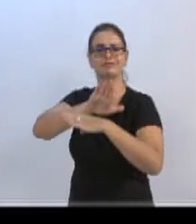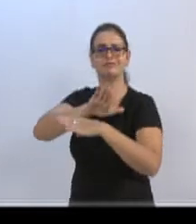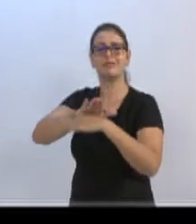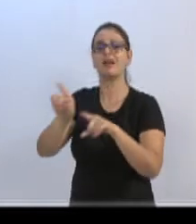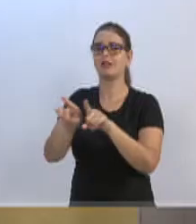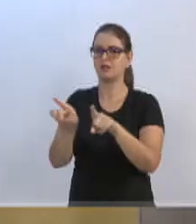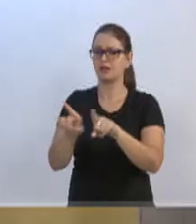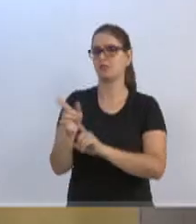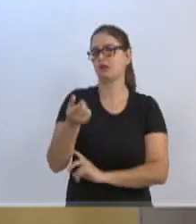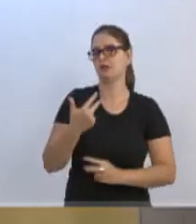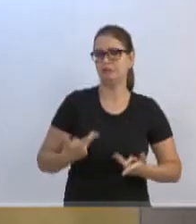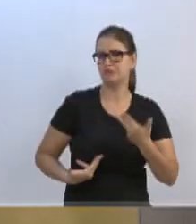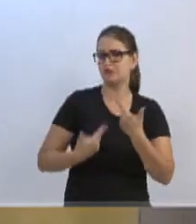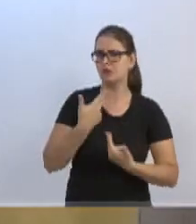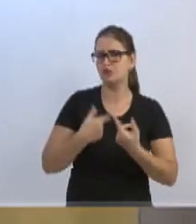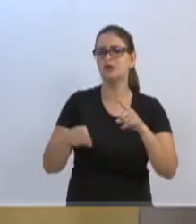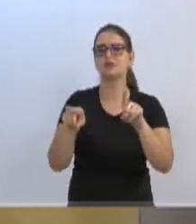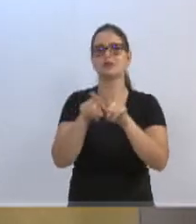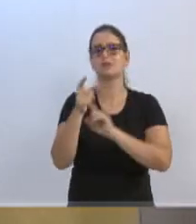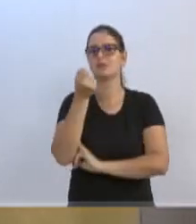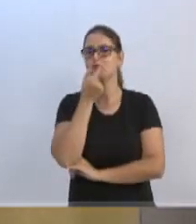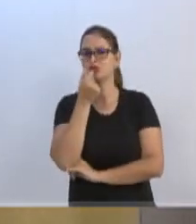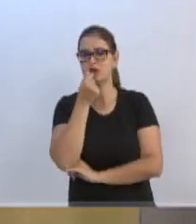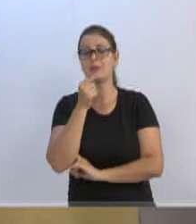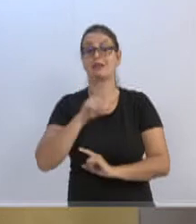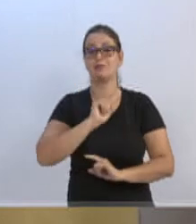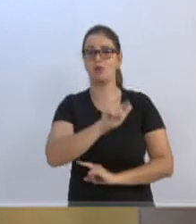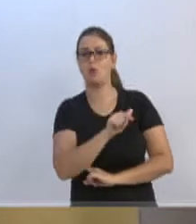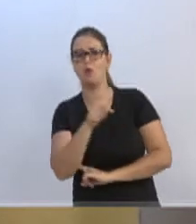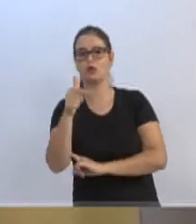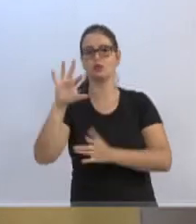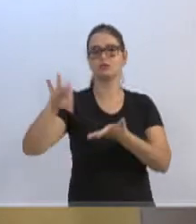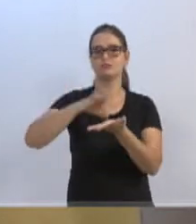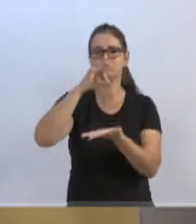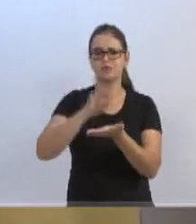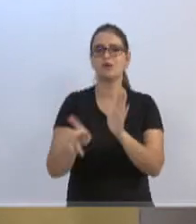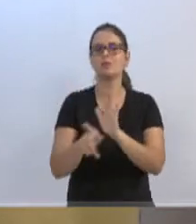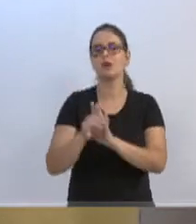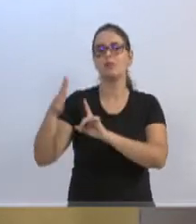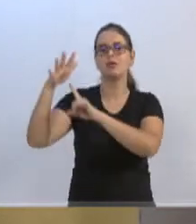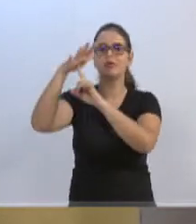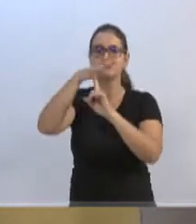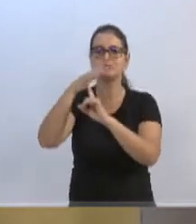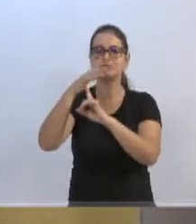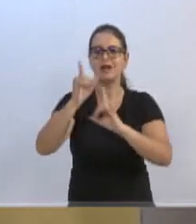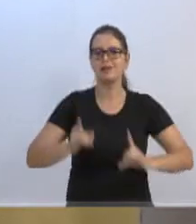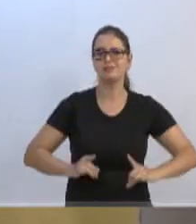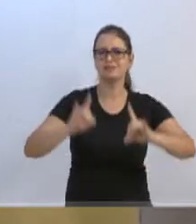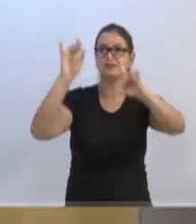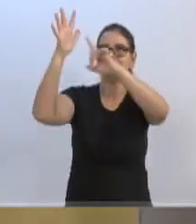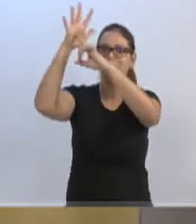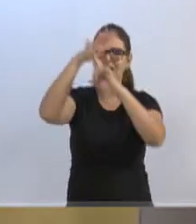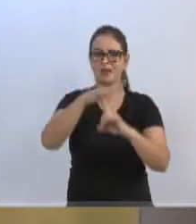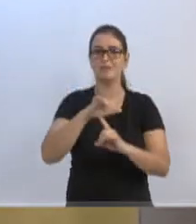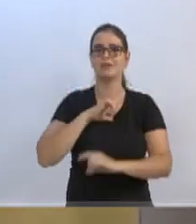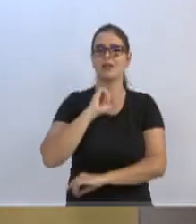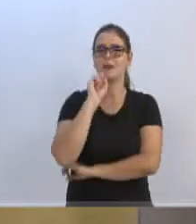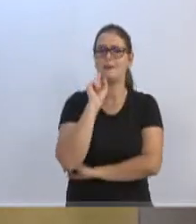e do nosso medicamento. Depois solto outro abaixo assinado ali, fazendo favor, do L. Um abaixo assinado com 1